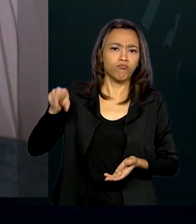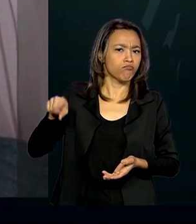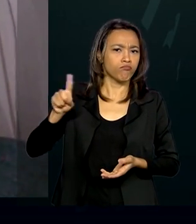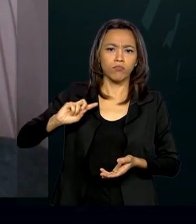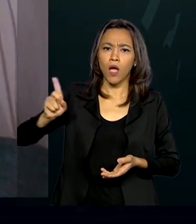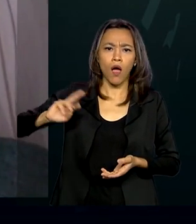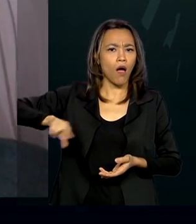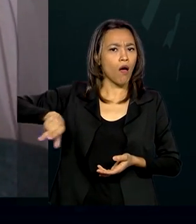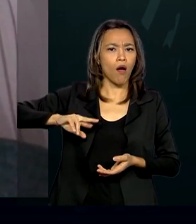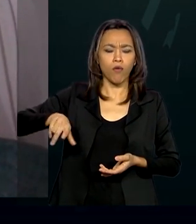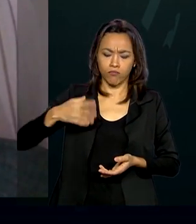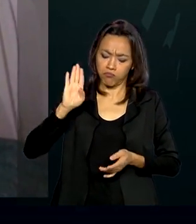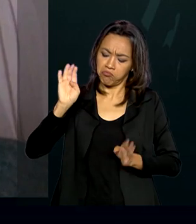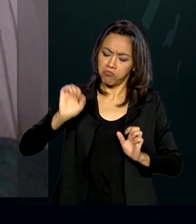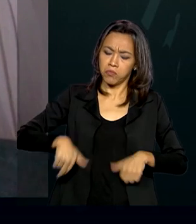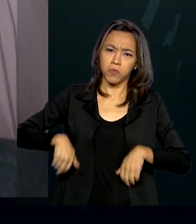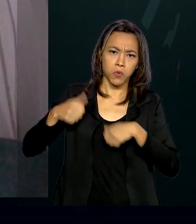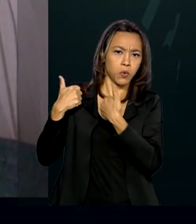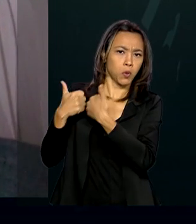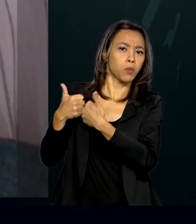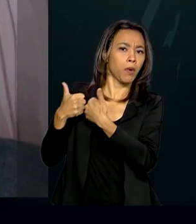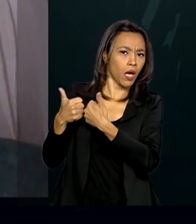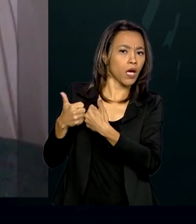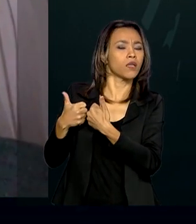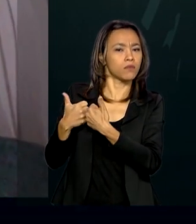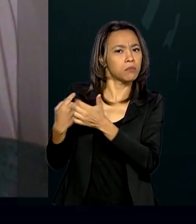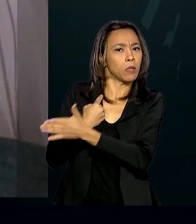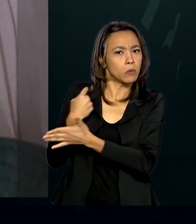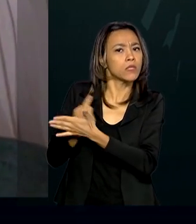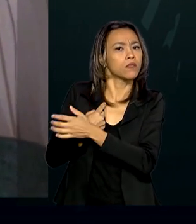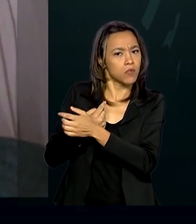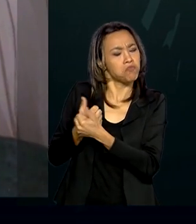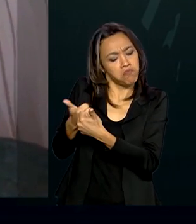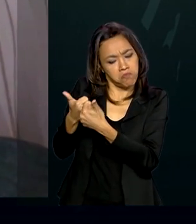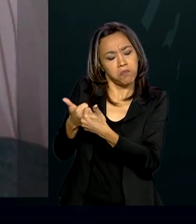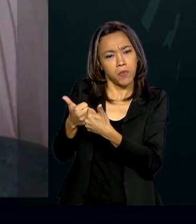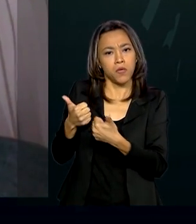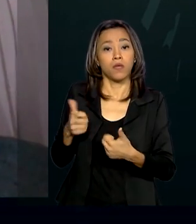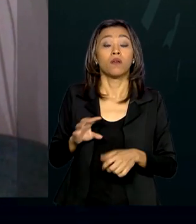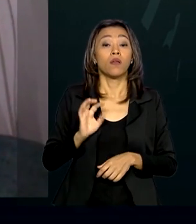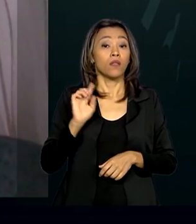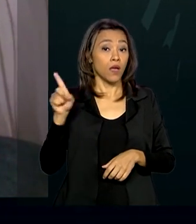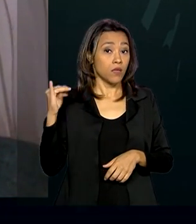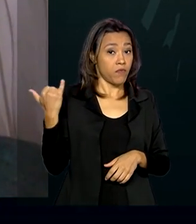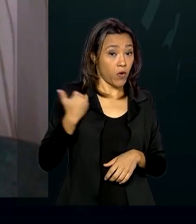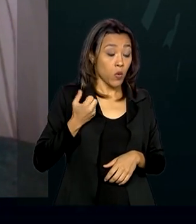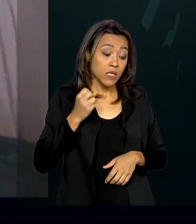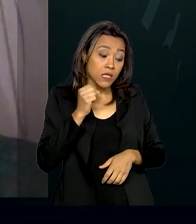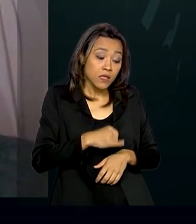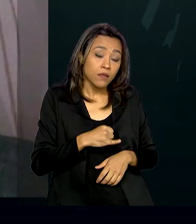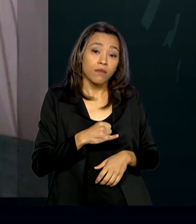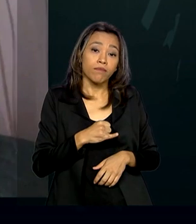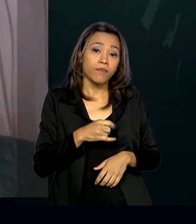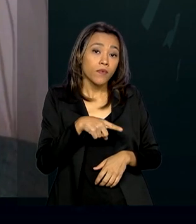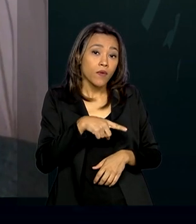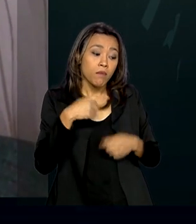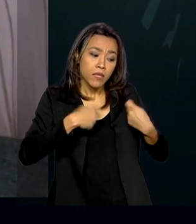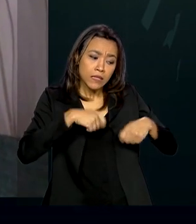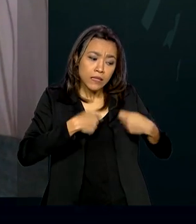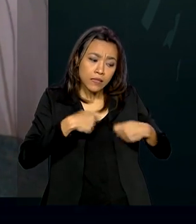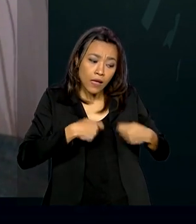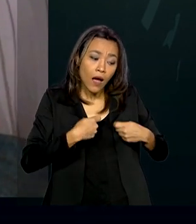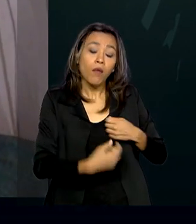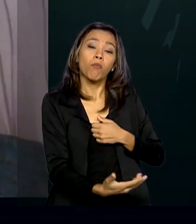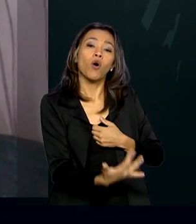nada e estava bem. E então eles me prontificaram. Se houver necessidade, entre em